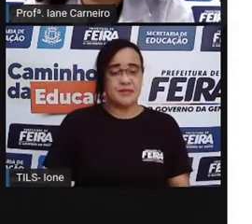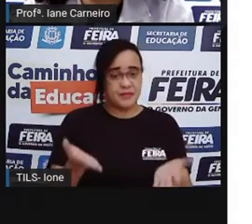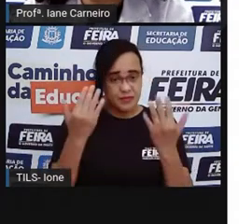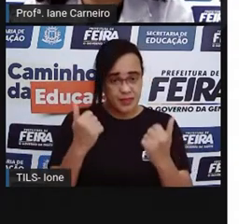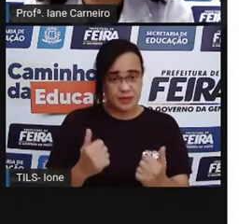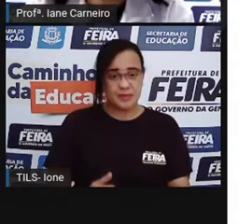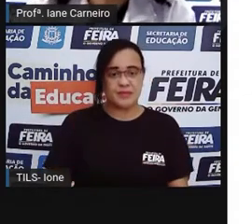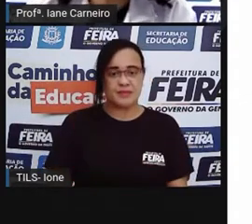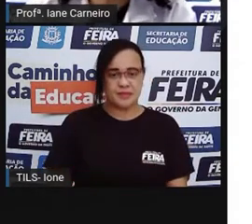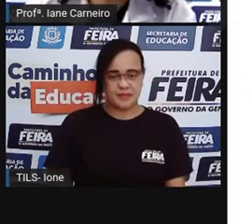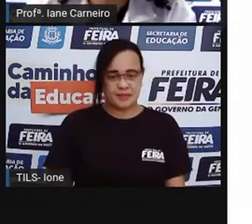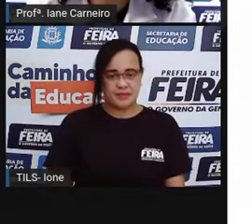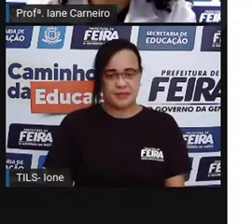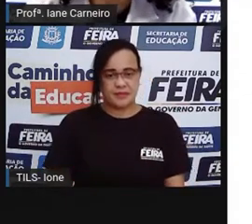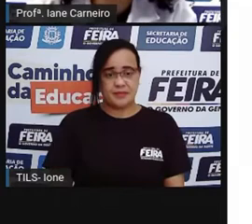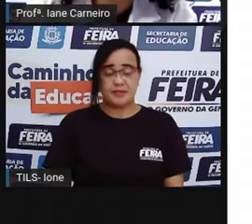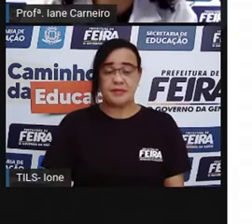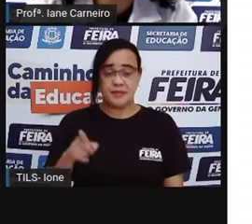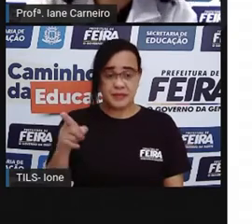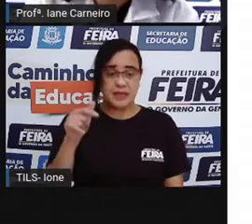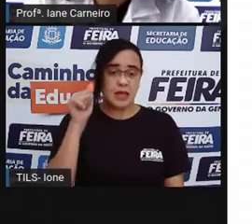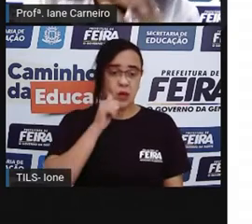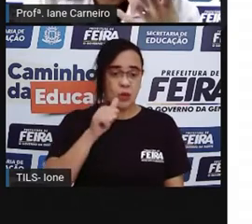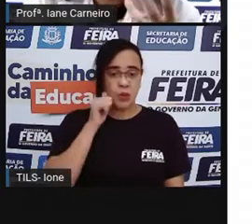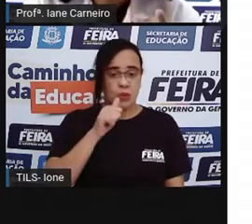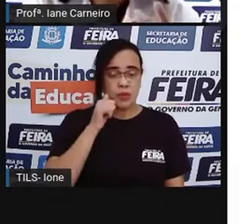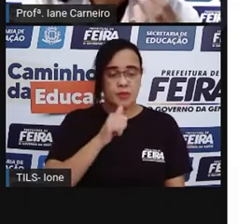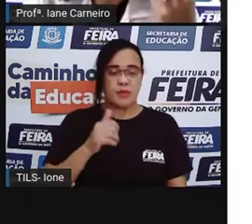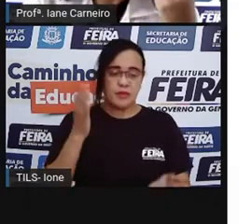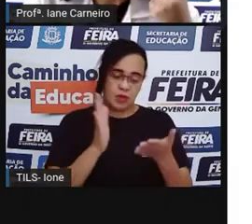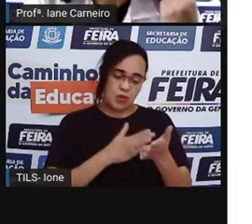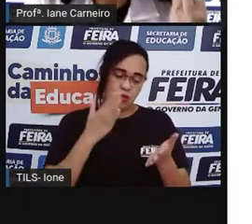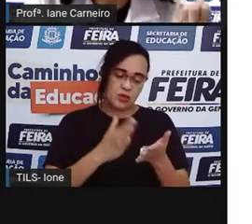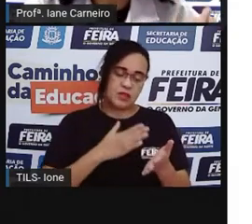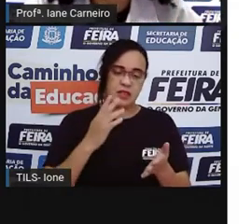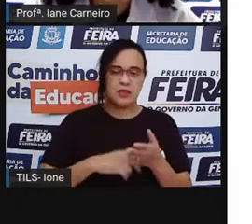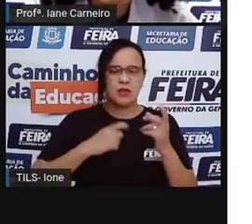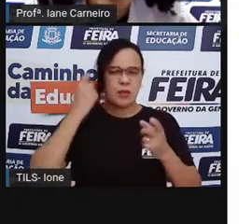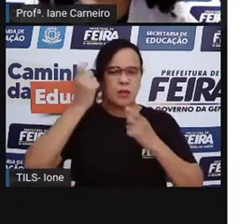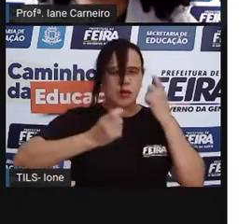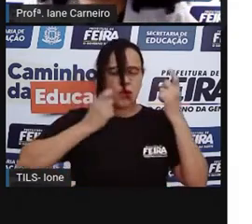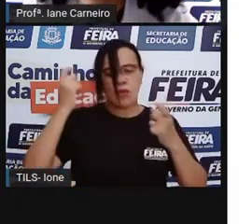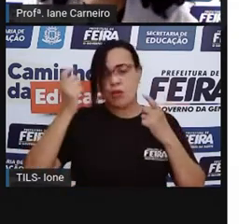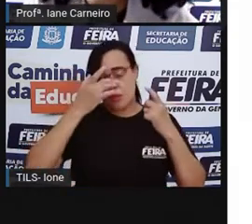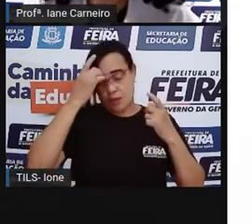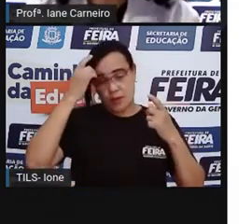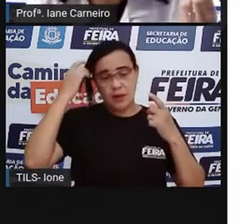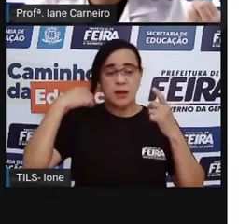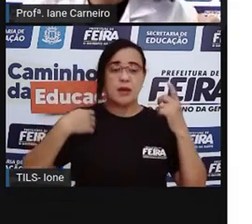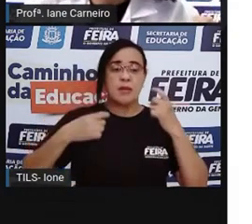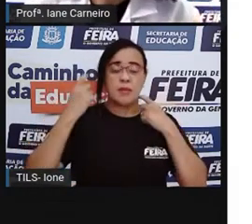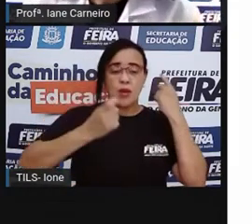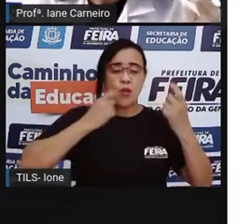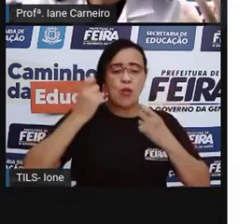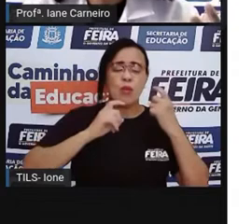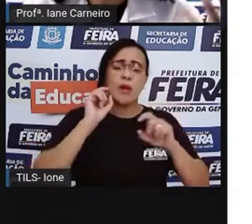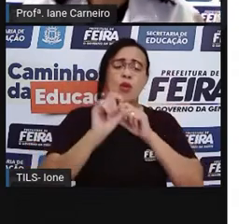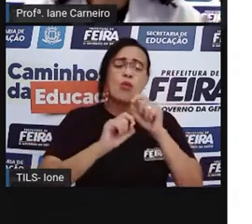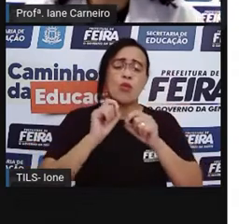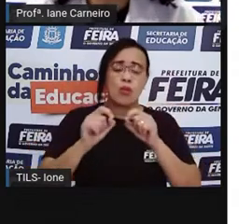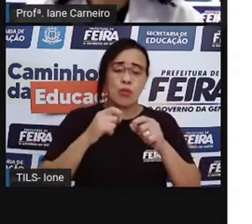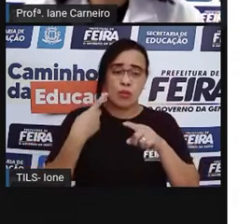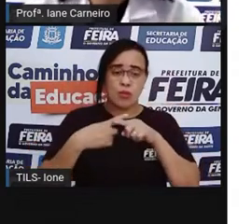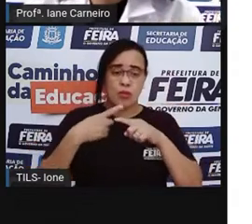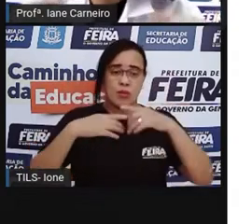No livro, né? Cecília, ela se deu conta de que ela estava com a cabeça quadrada, né? Por quê? Porque